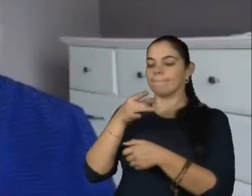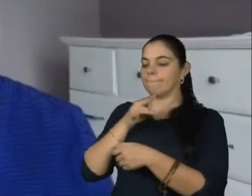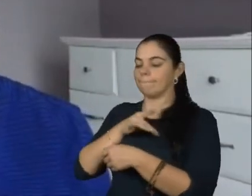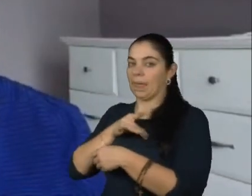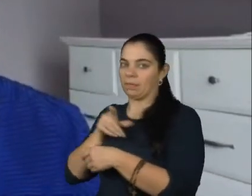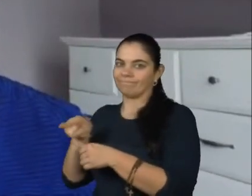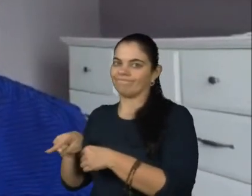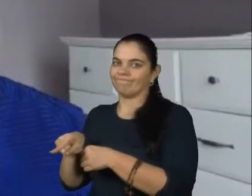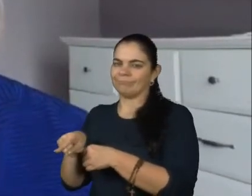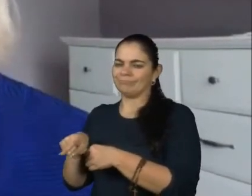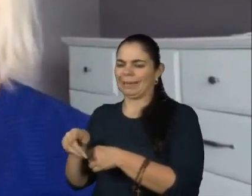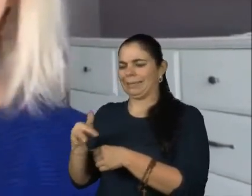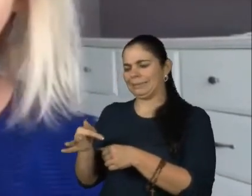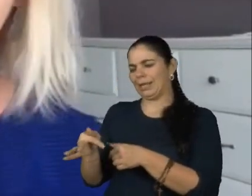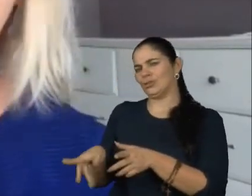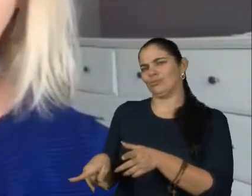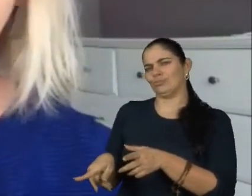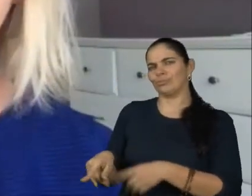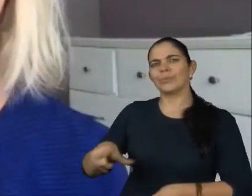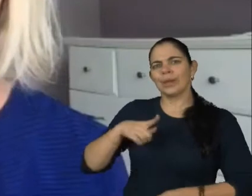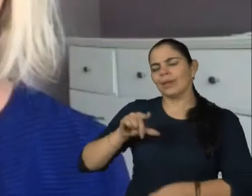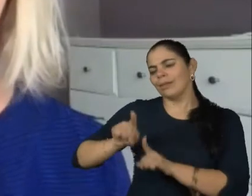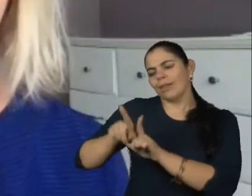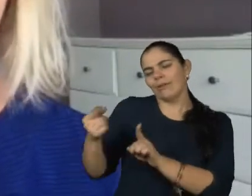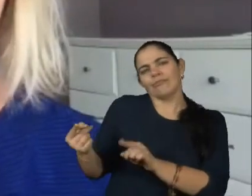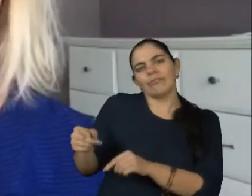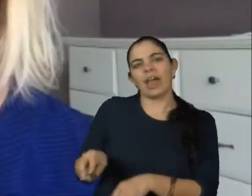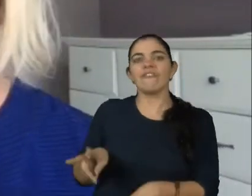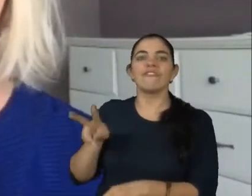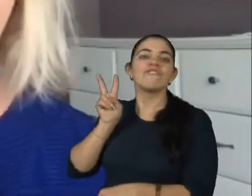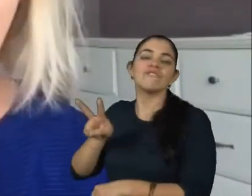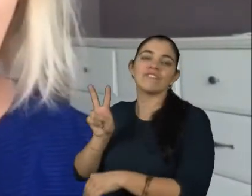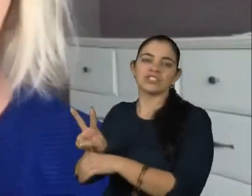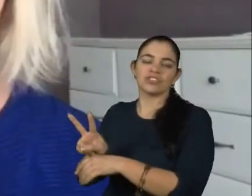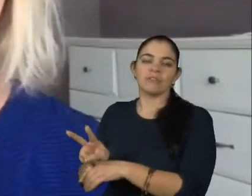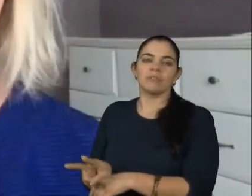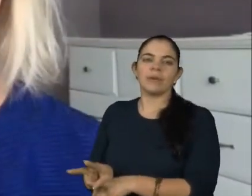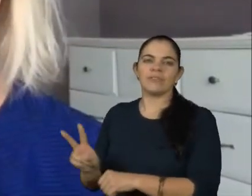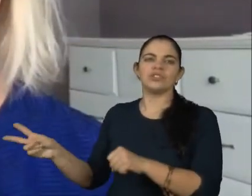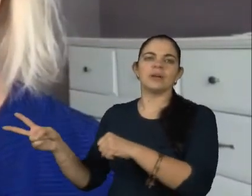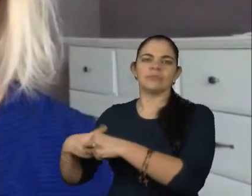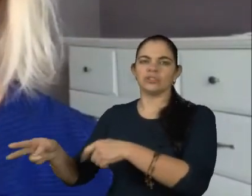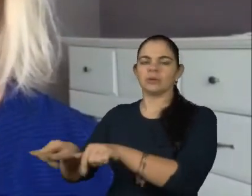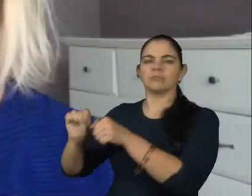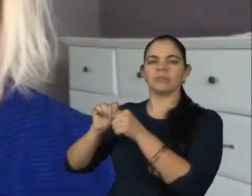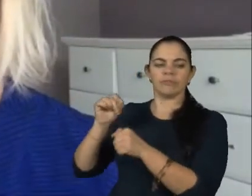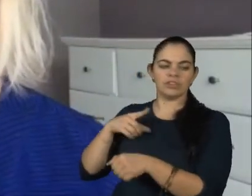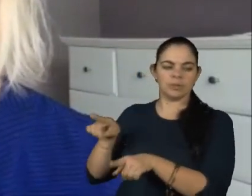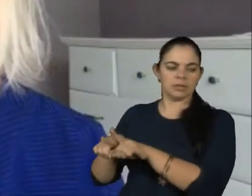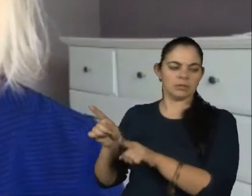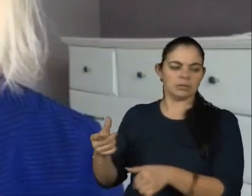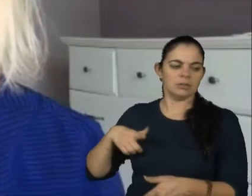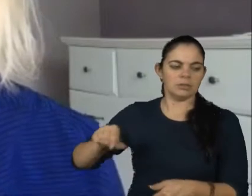filho lá fora, o sujeito que é vítima da sabotagem pode passar esse sentimento. Vamos tomar cuidado com